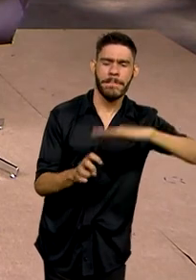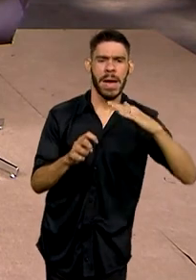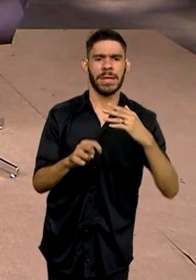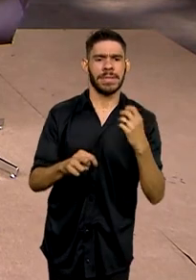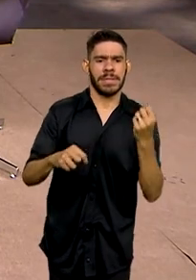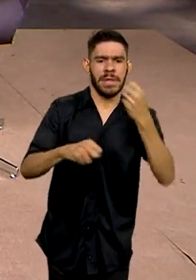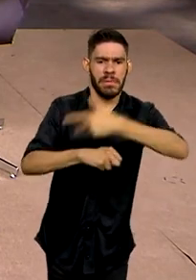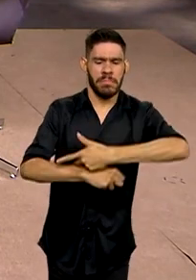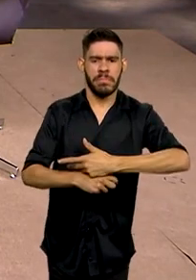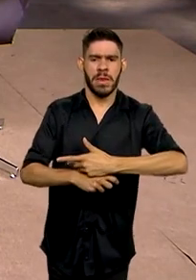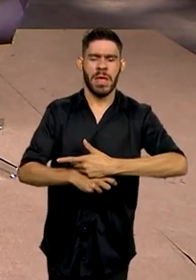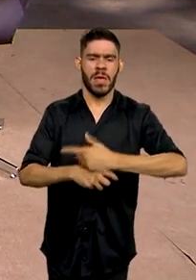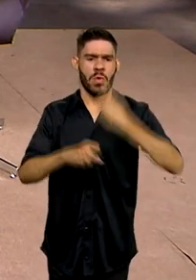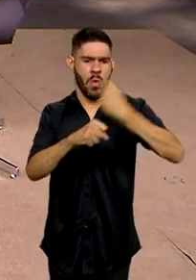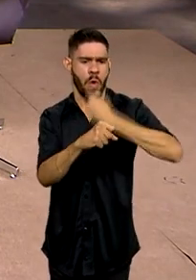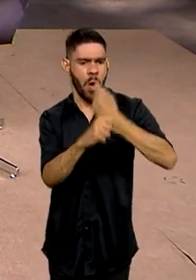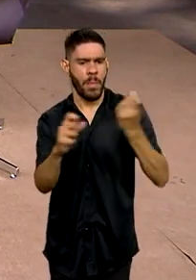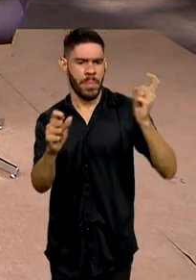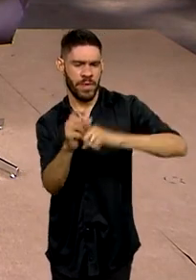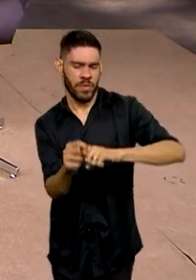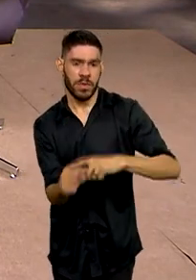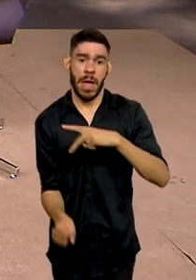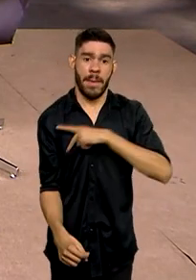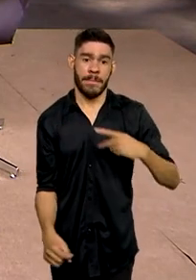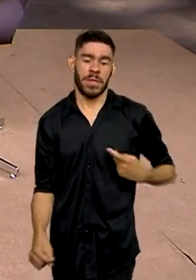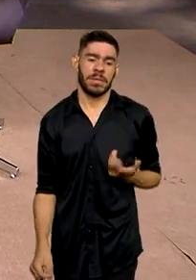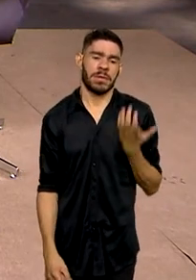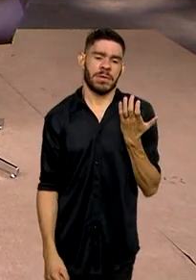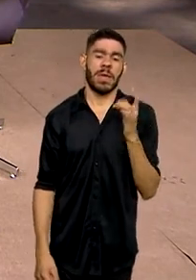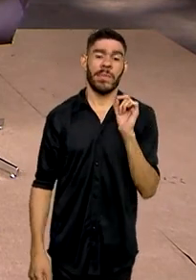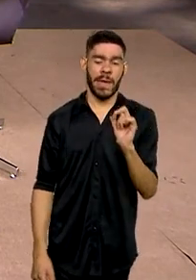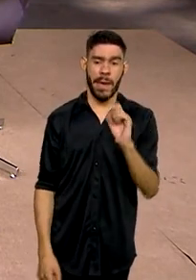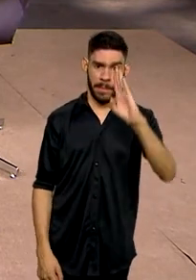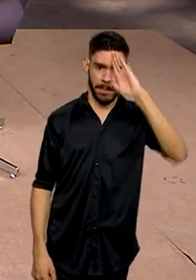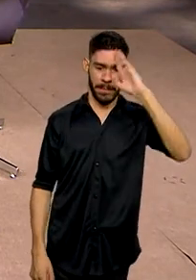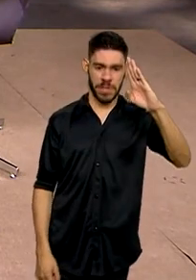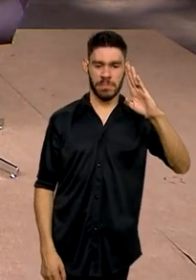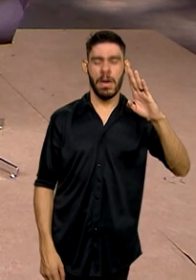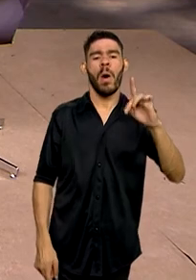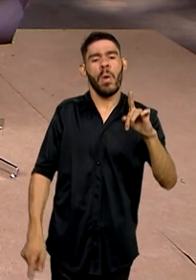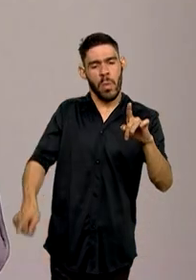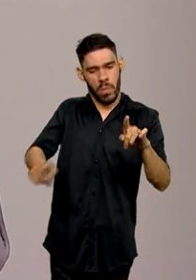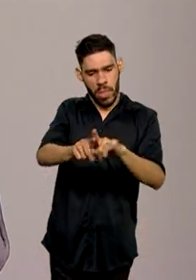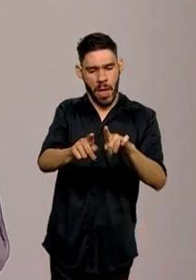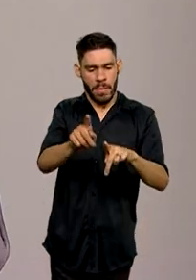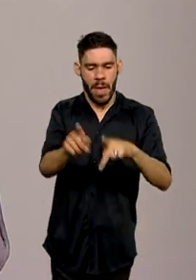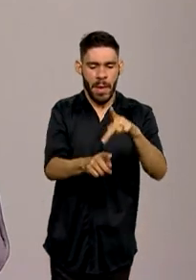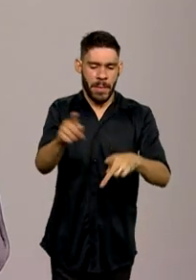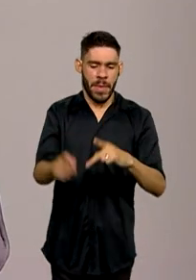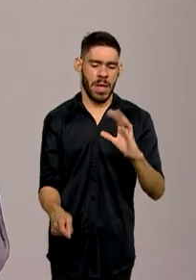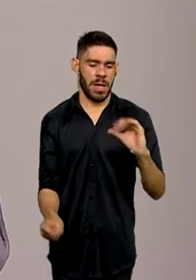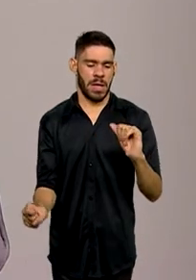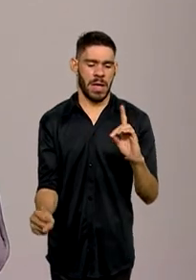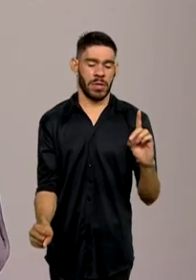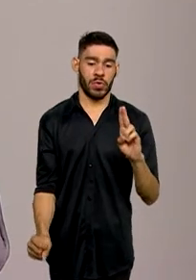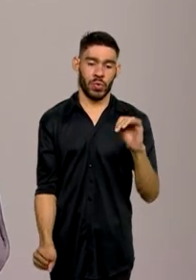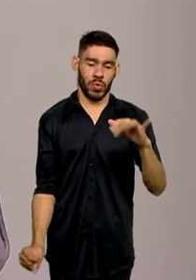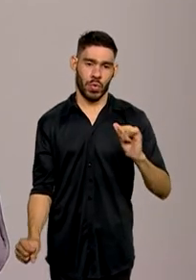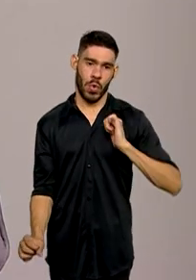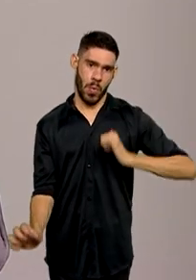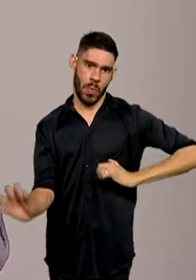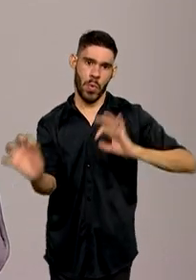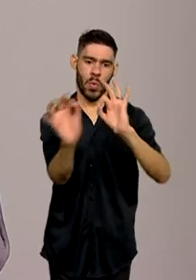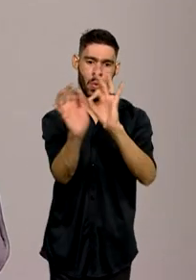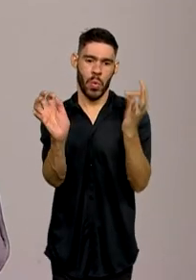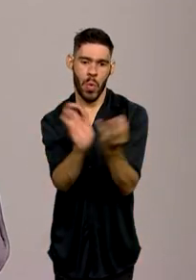canteiro de obra, na retomada da obra, o presidente quer que ali a gente priorize também o público do cadastro único, do Bolsa Família, para